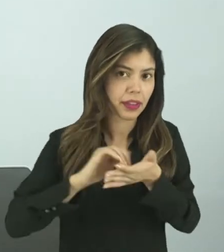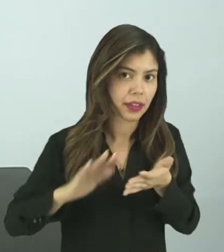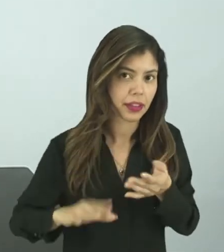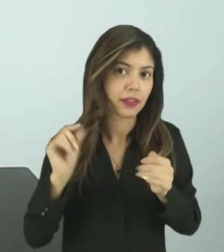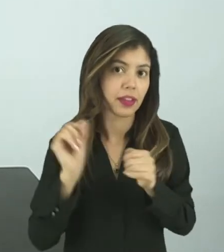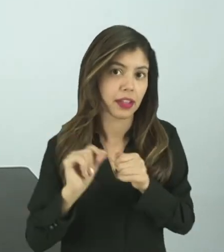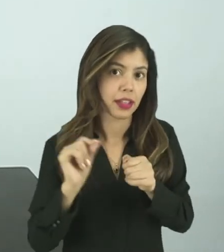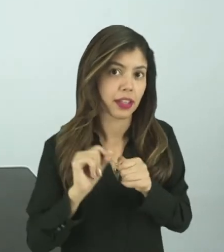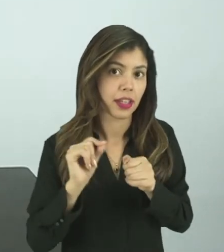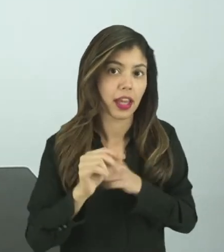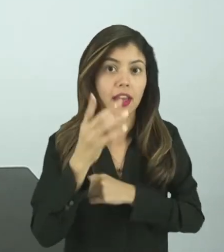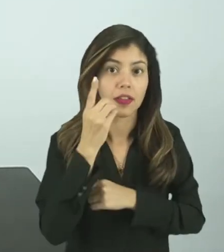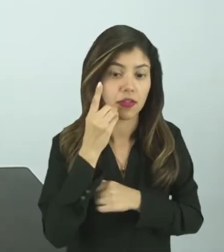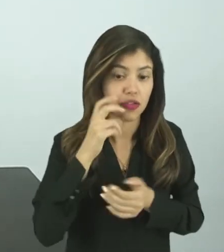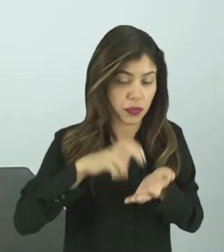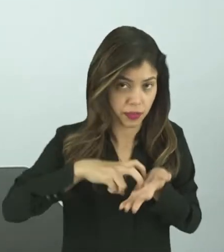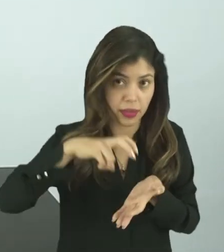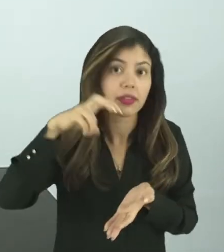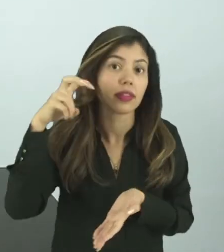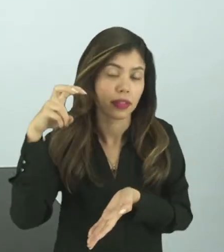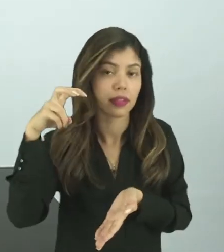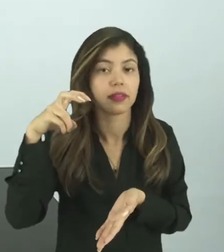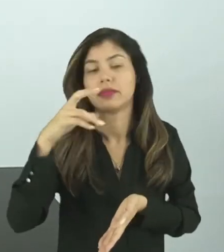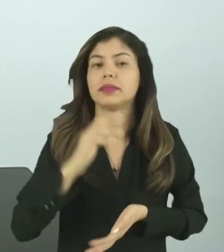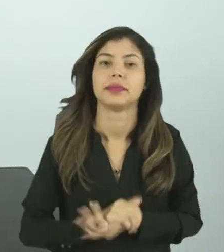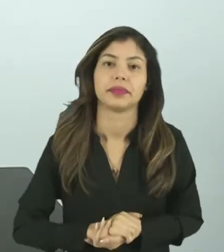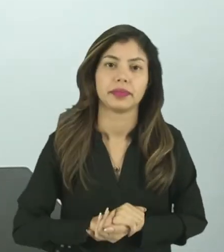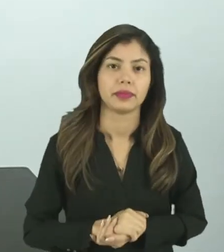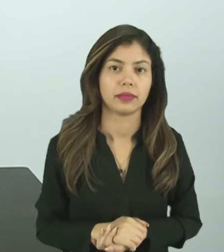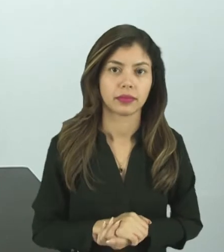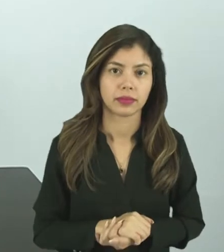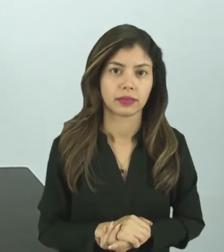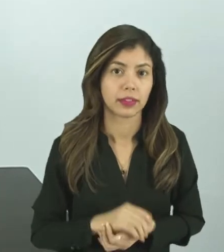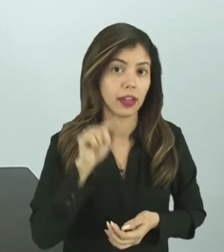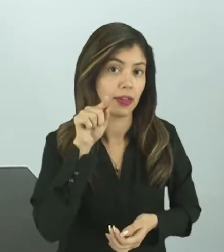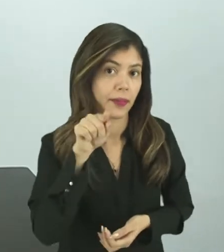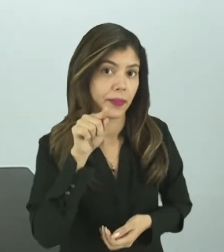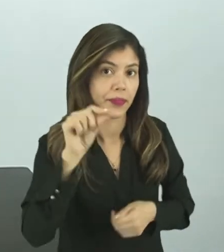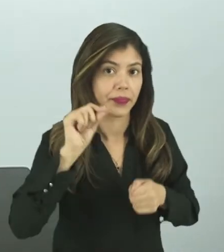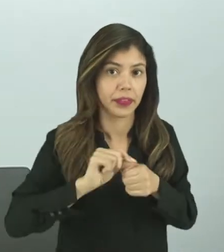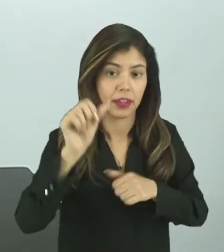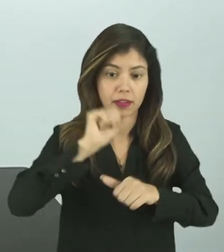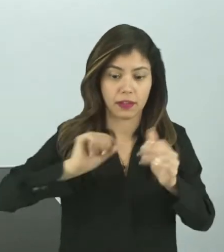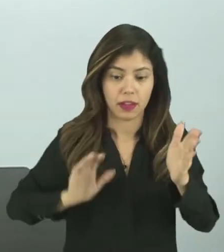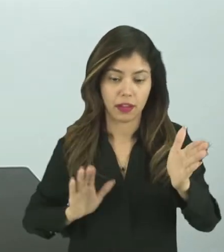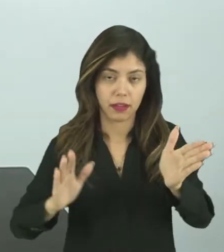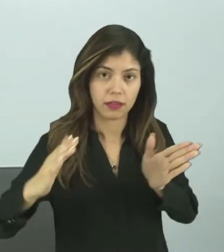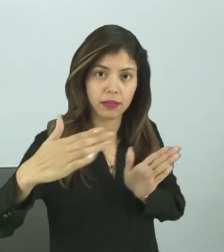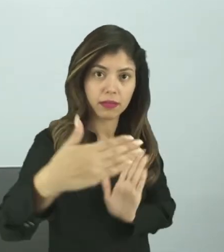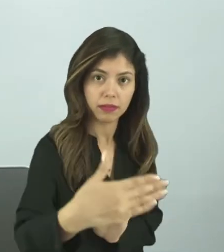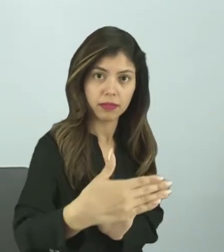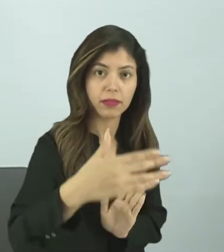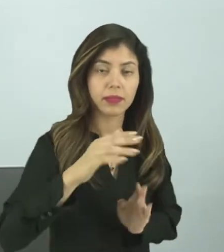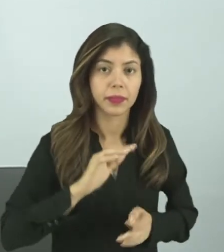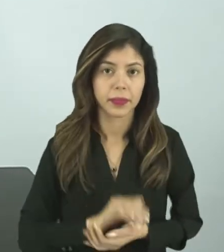que nós fazemos no período da manhã. E aí, eu vou virar a caixa e